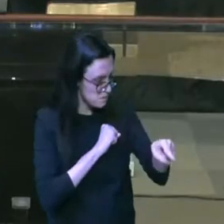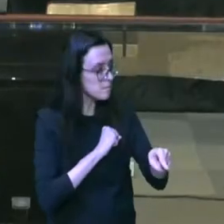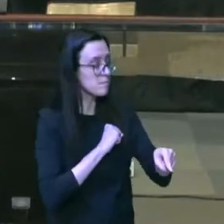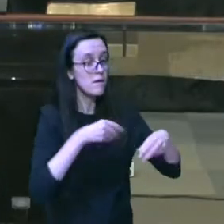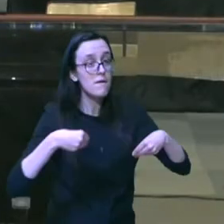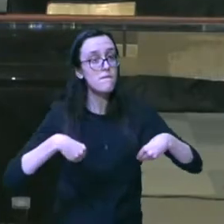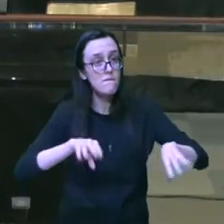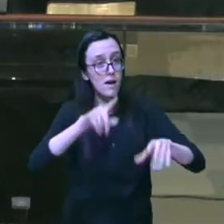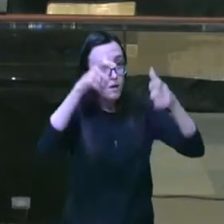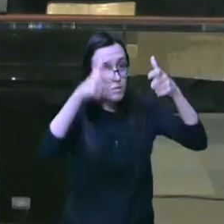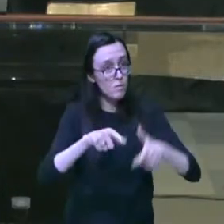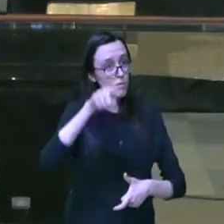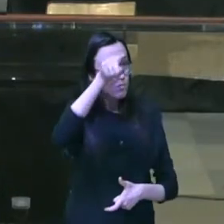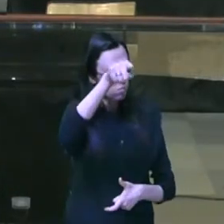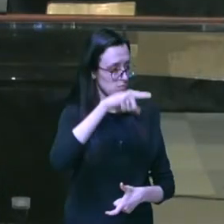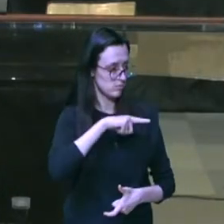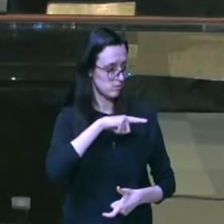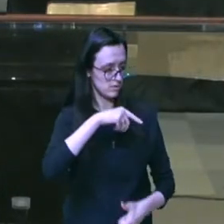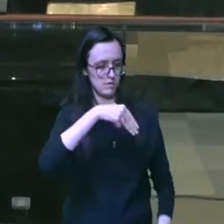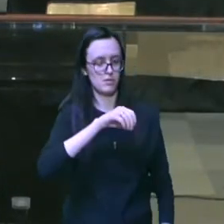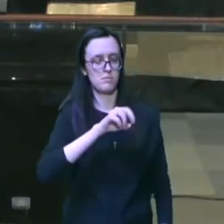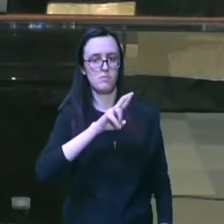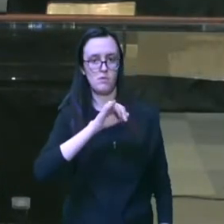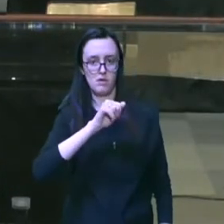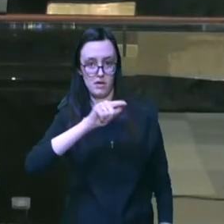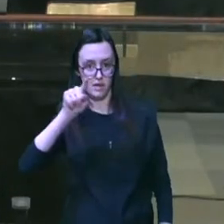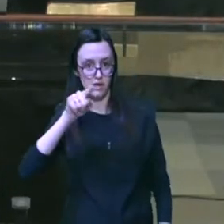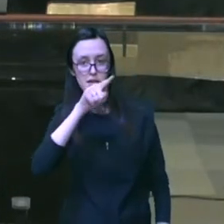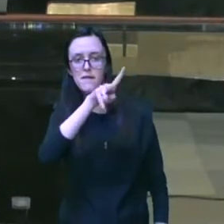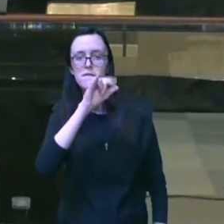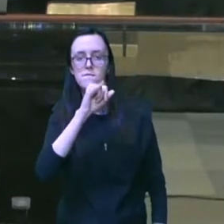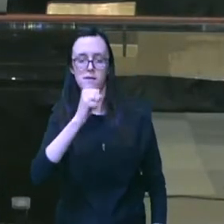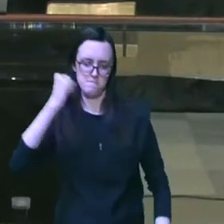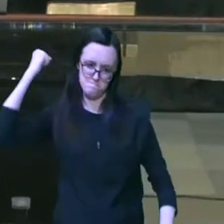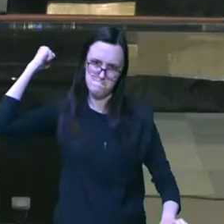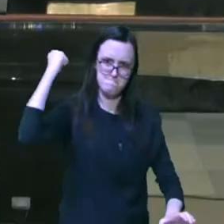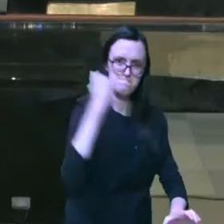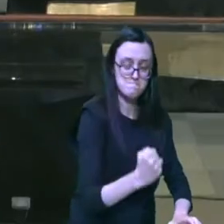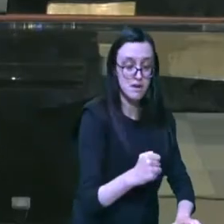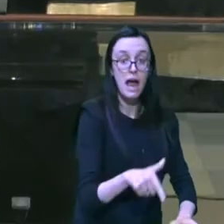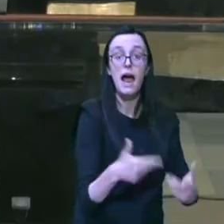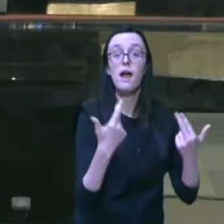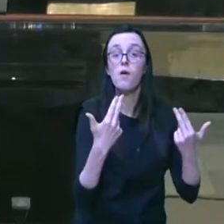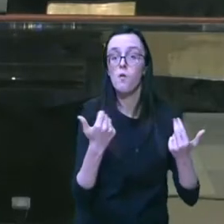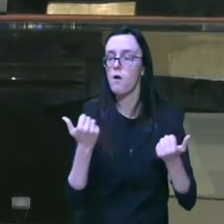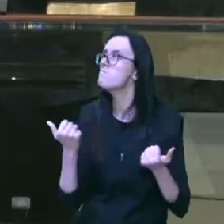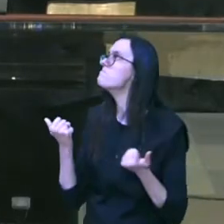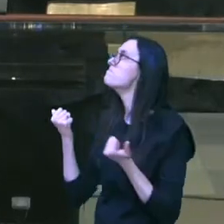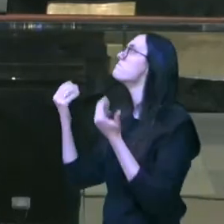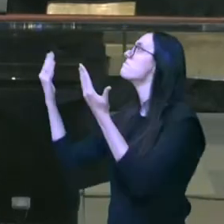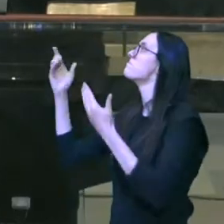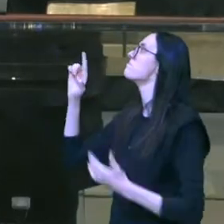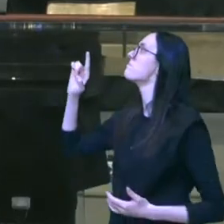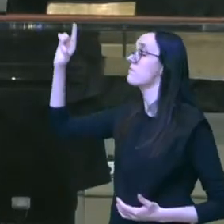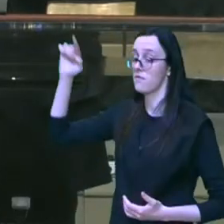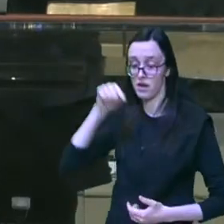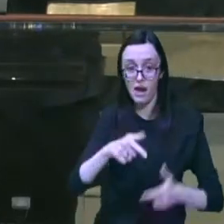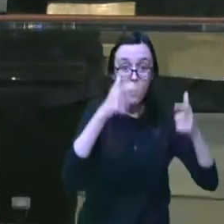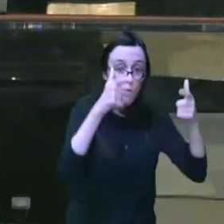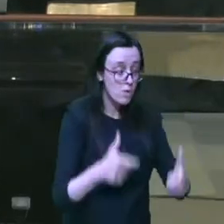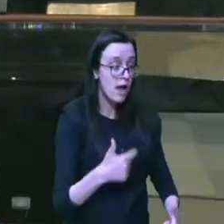para a região de Moriá sacrifique-o ali como holocausto num dos montes que eu lhe